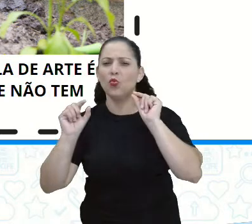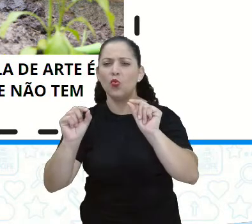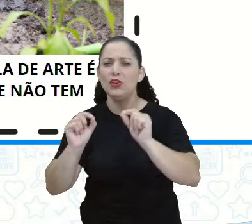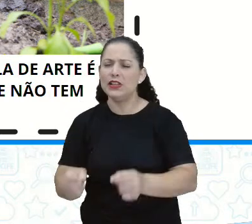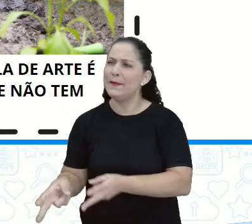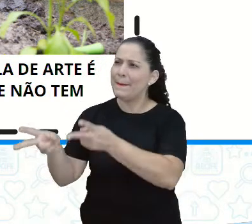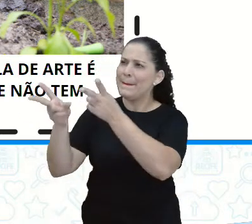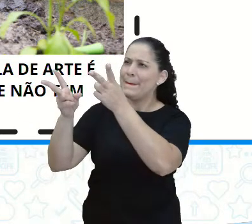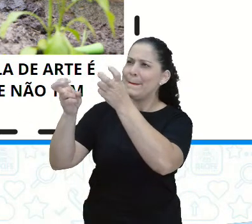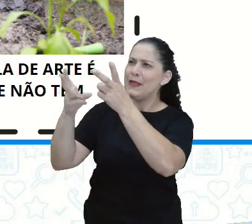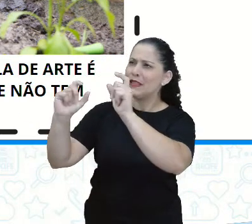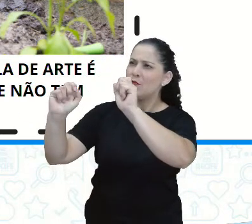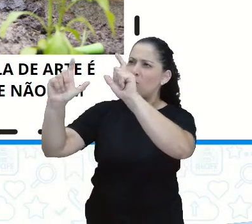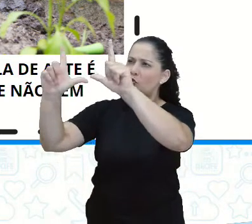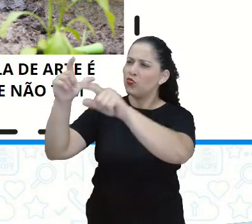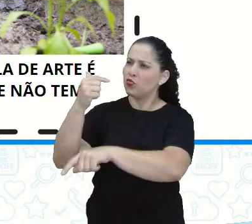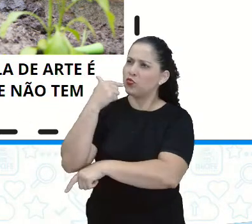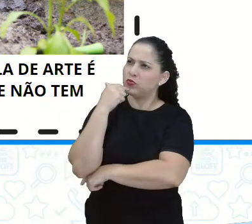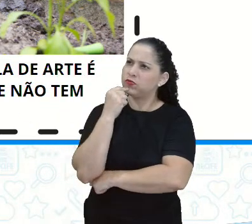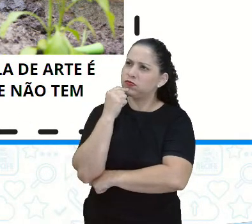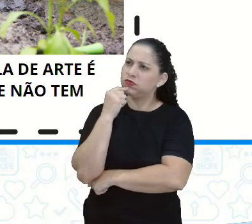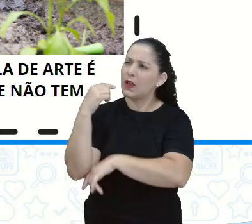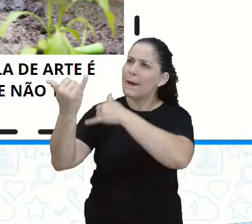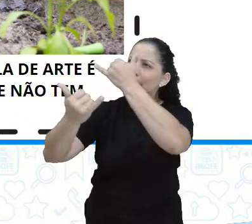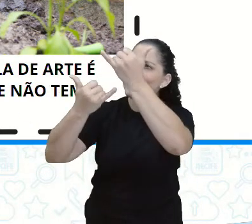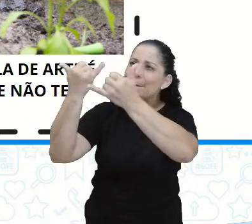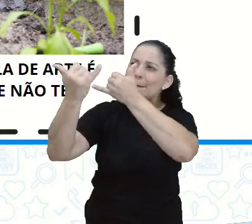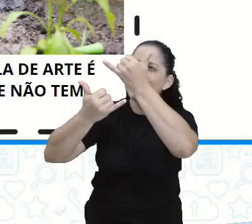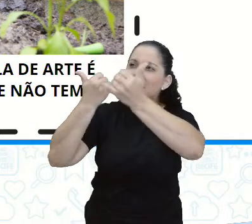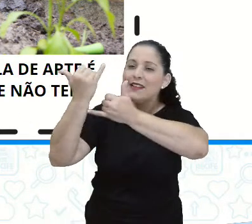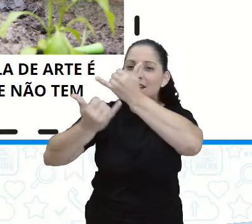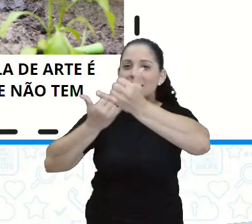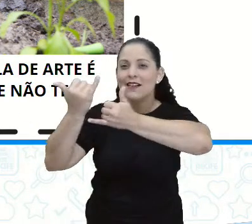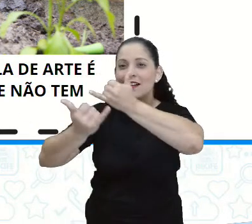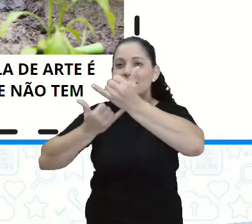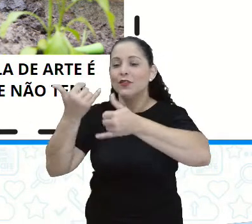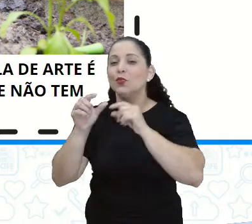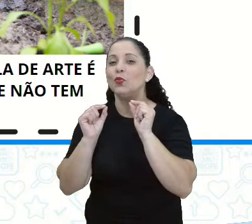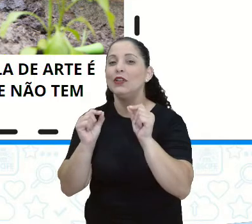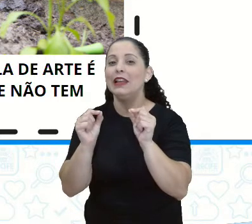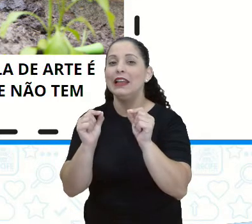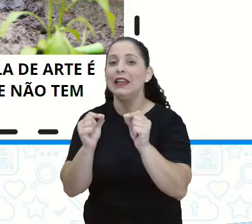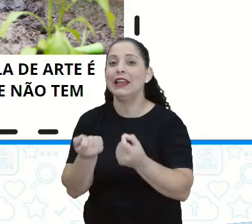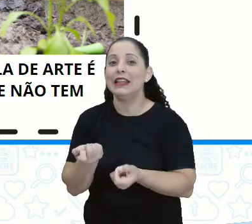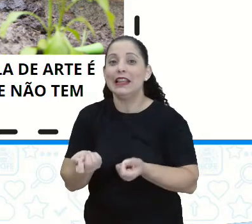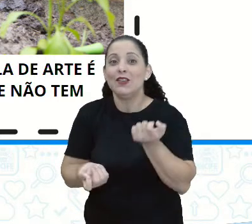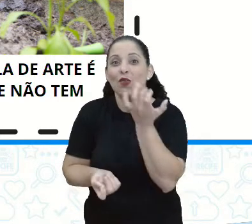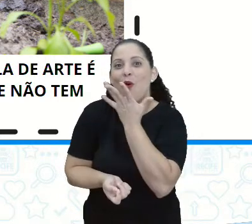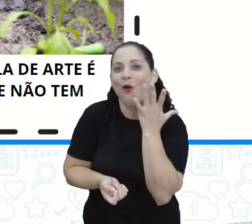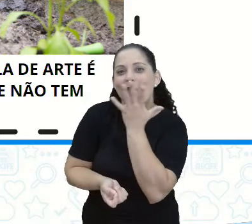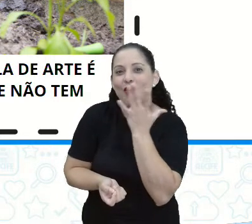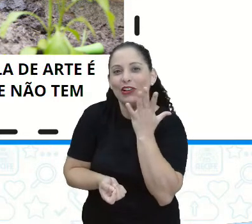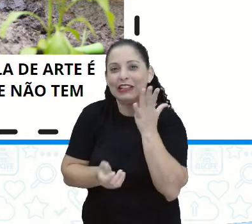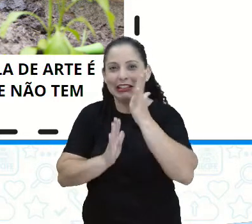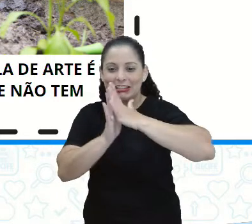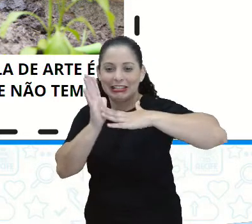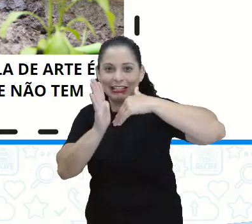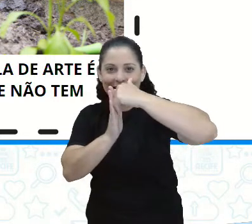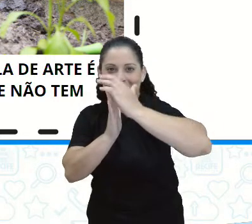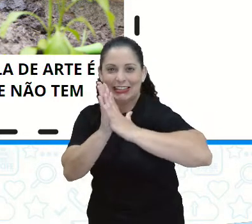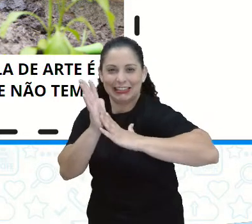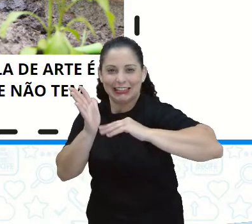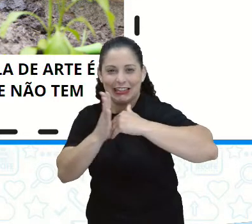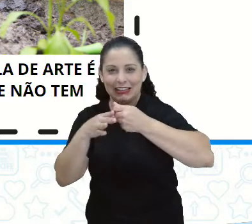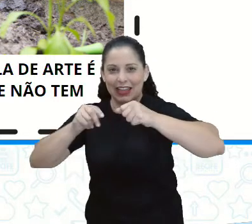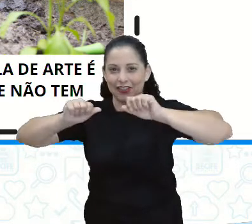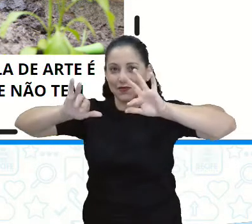percebo que as crianças estão brincando com tinta, não é? A mãozinha dela, não é?